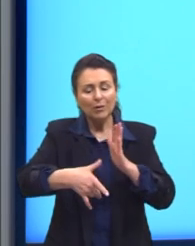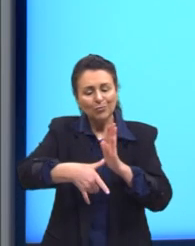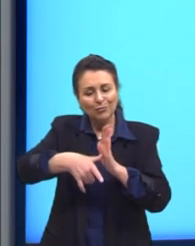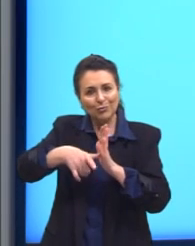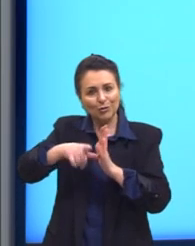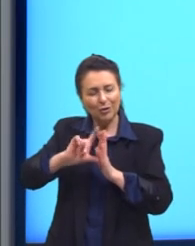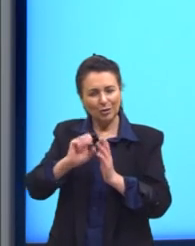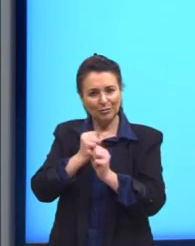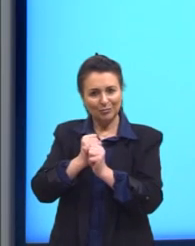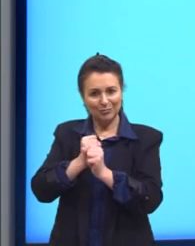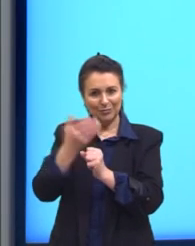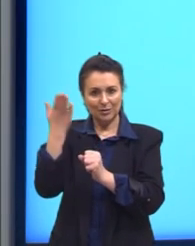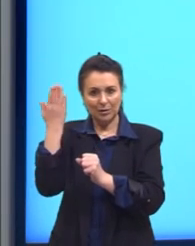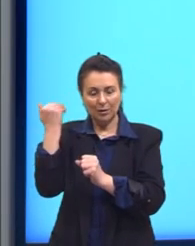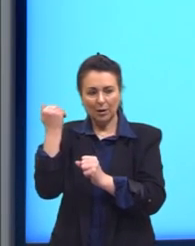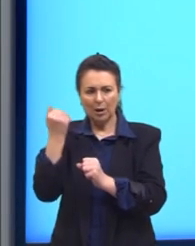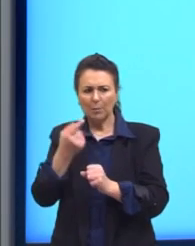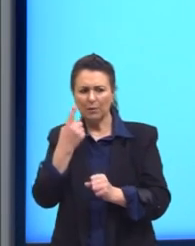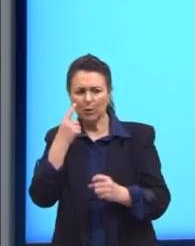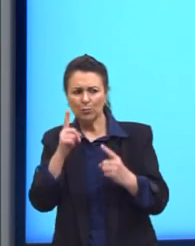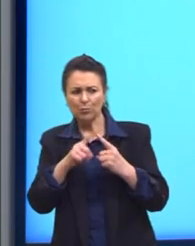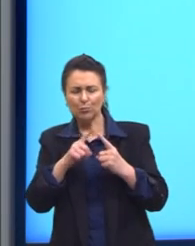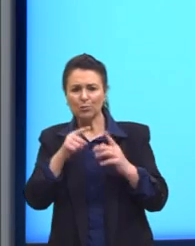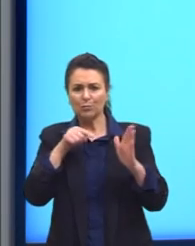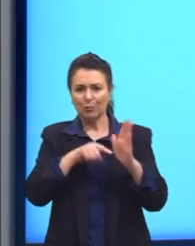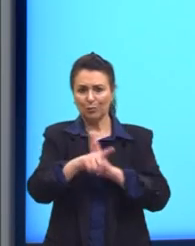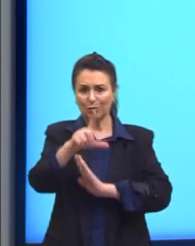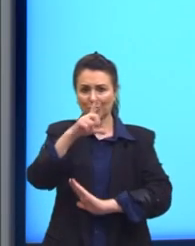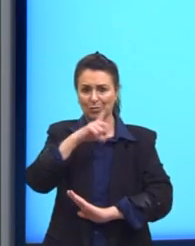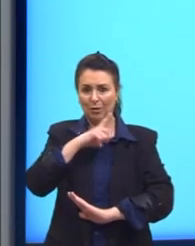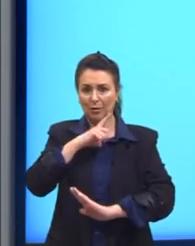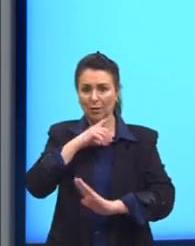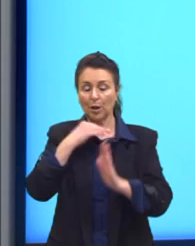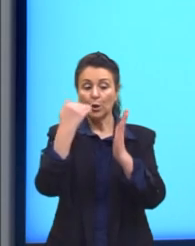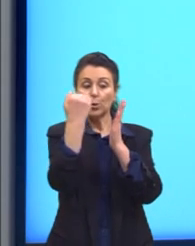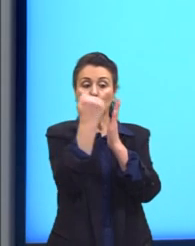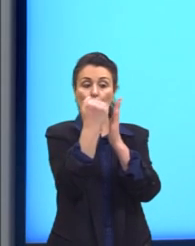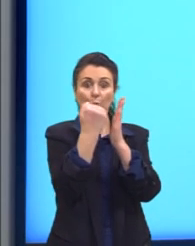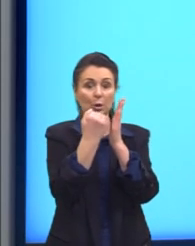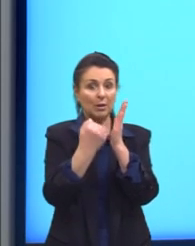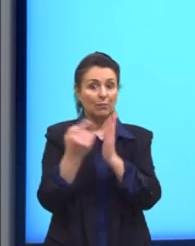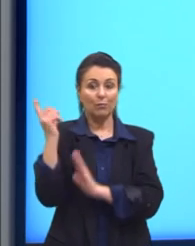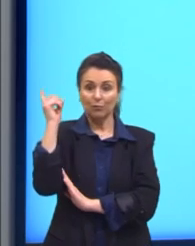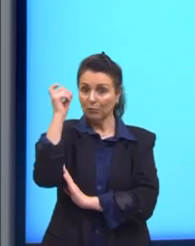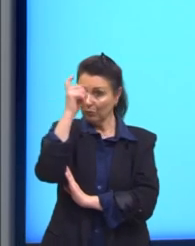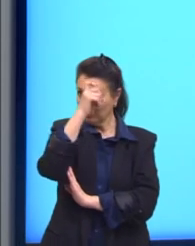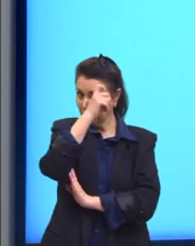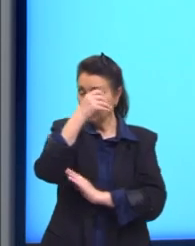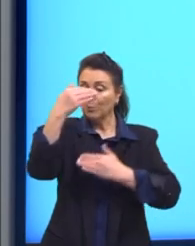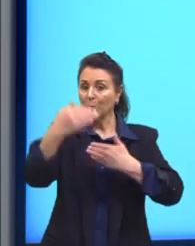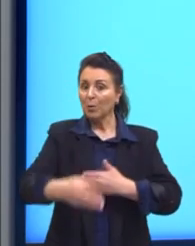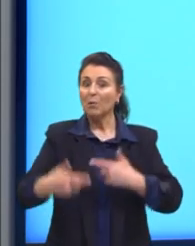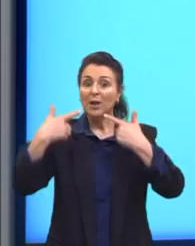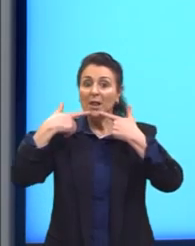familiarizar com o tipo de questão e o nível de dificuldade da prova de linguagens.